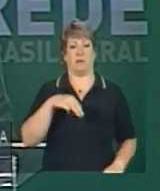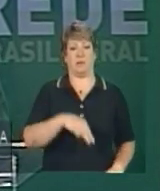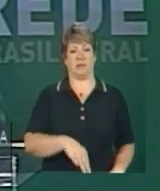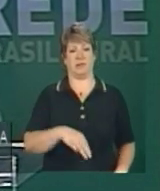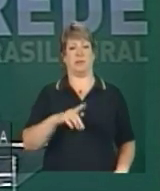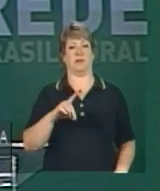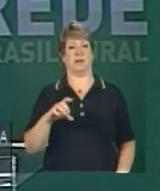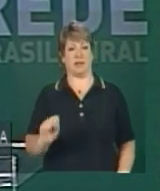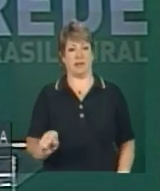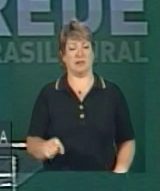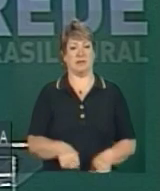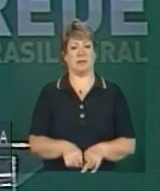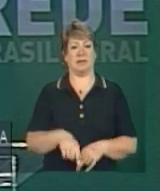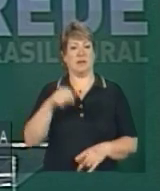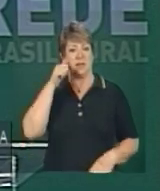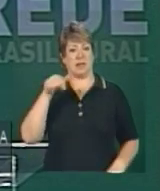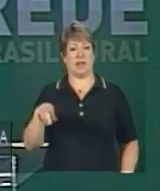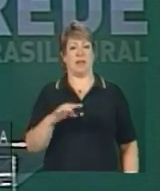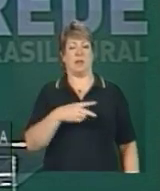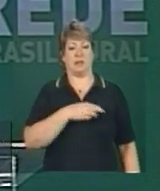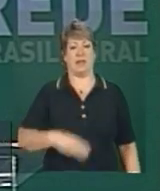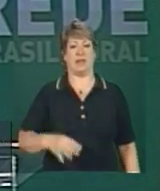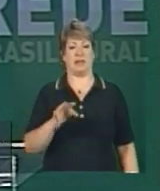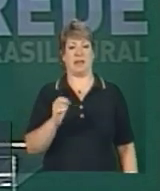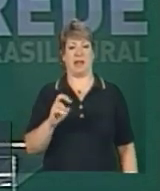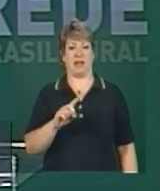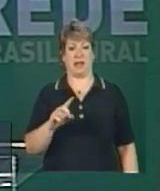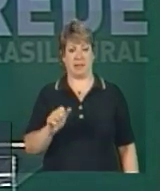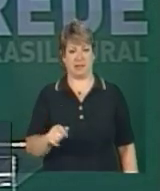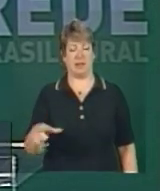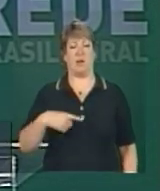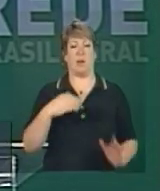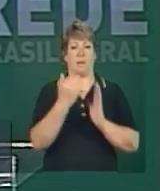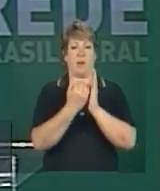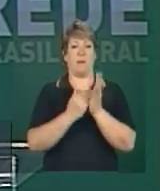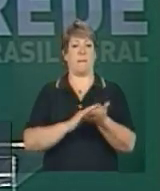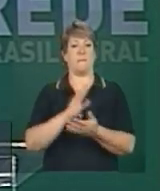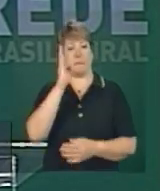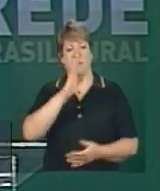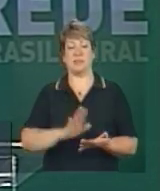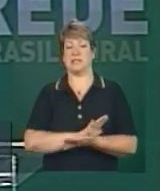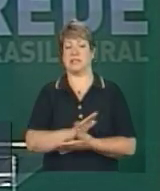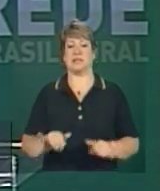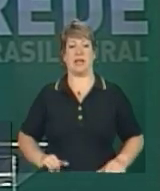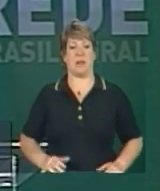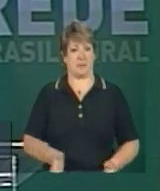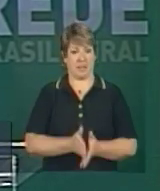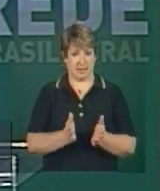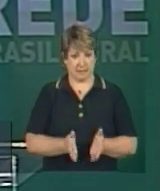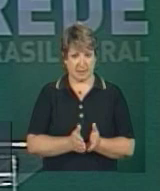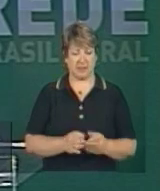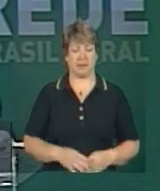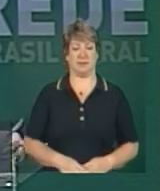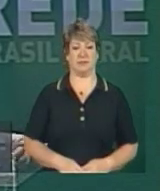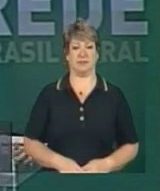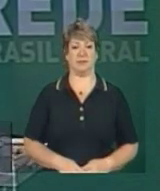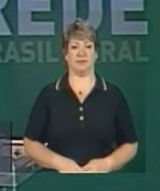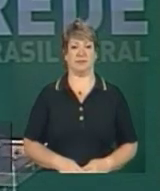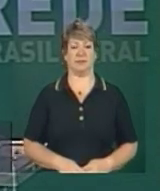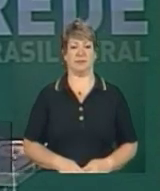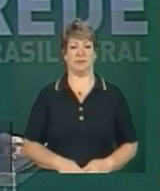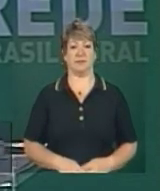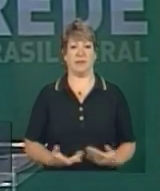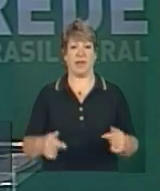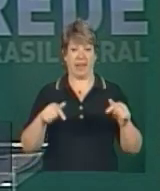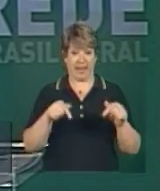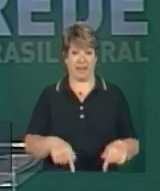sob a liderança da ministra Tereza Campelo, o programa Brasil Sem Miséria, o Plano Brasil Sem Miséria. Esse